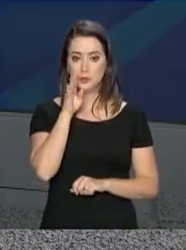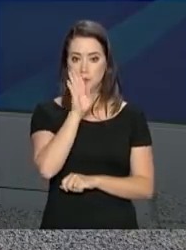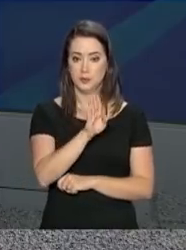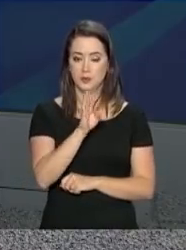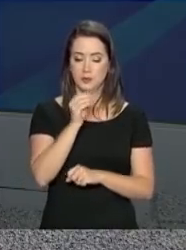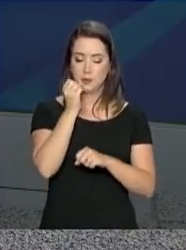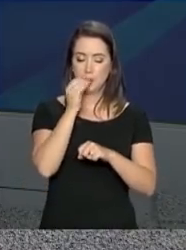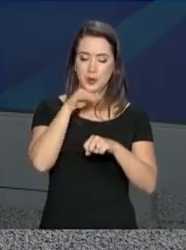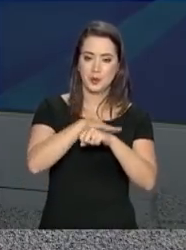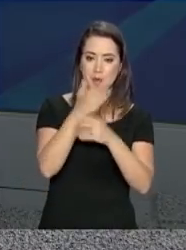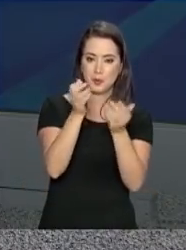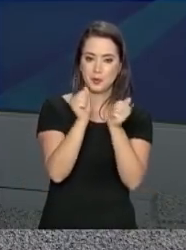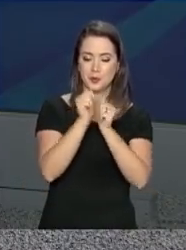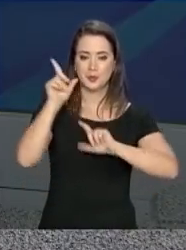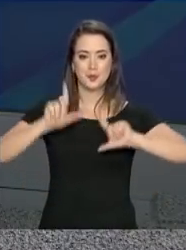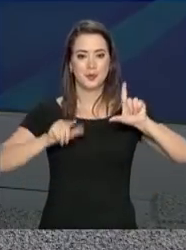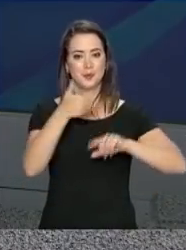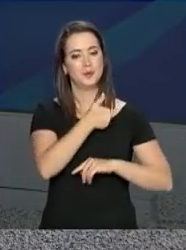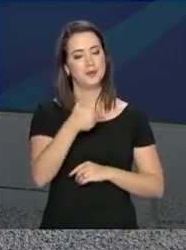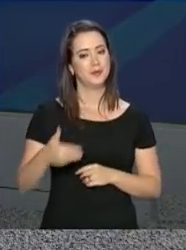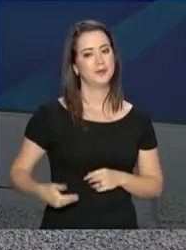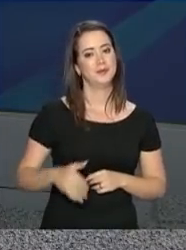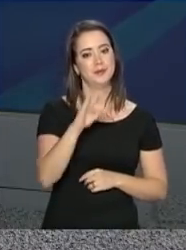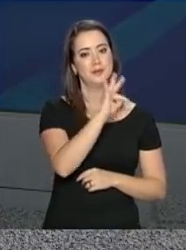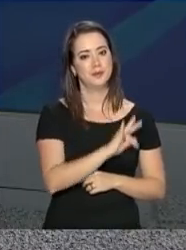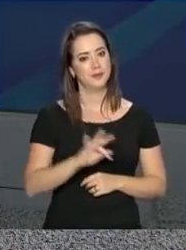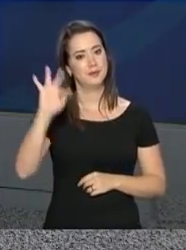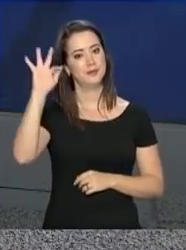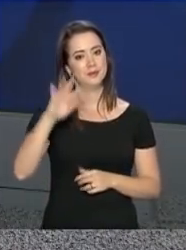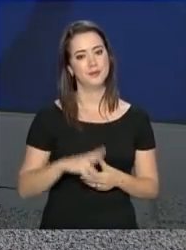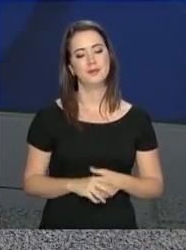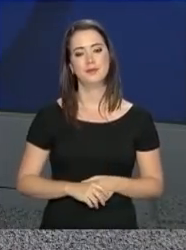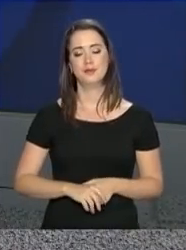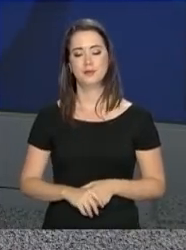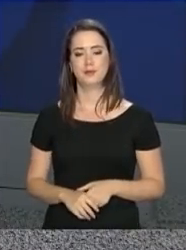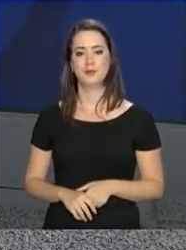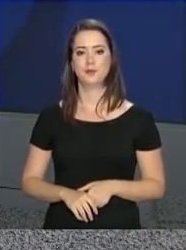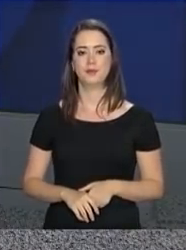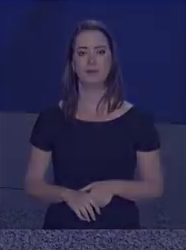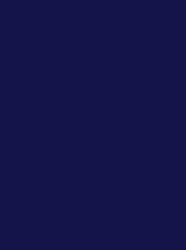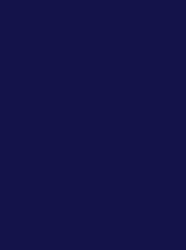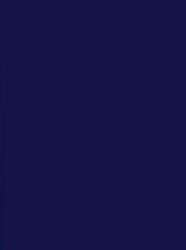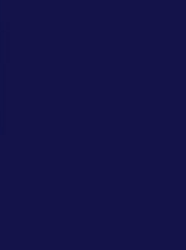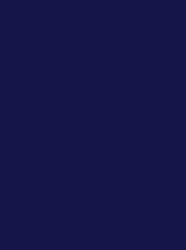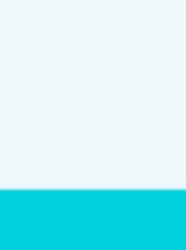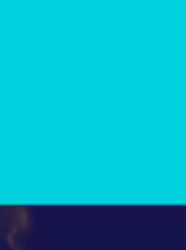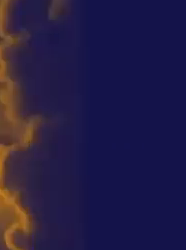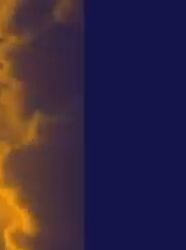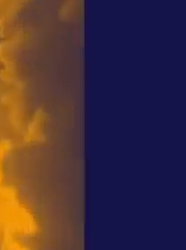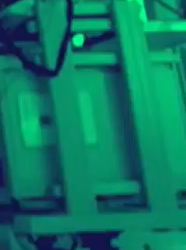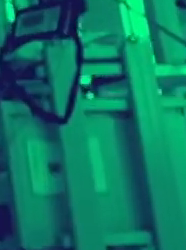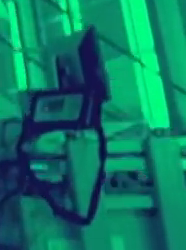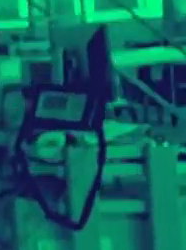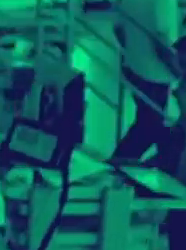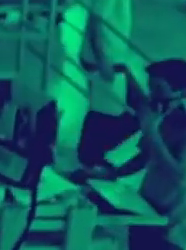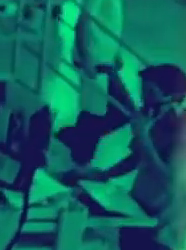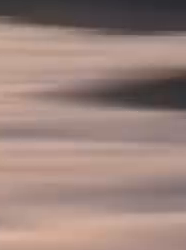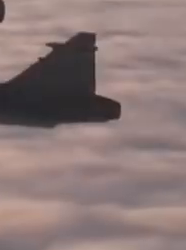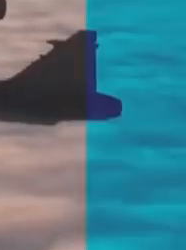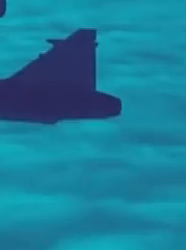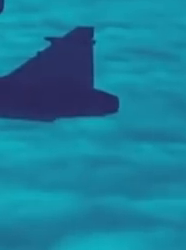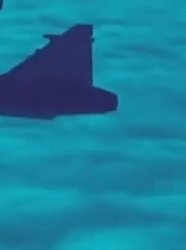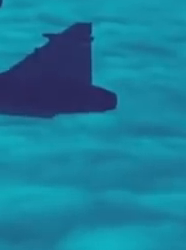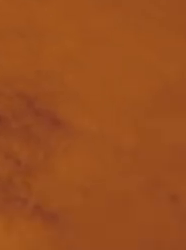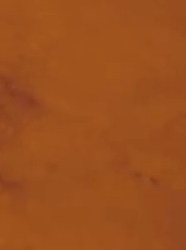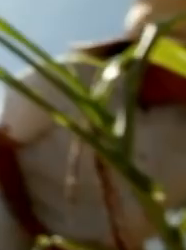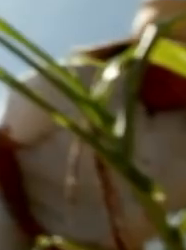Uma boa noite para você e continue com a gente aqui na NBR e a TV do governo federal. Tchau. Tchau. Tchau.